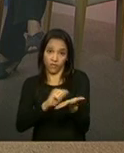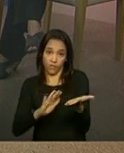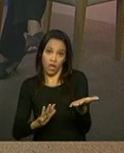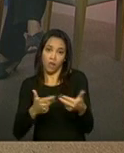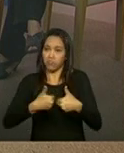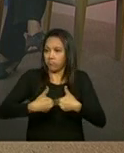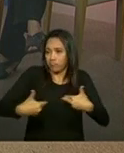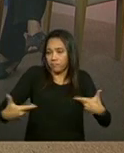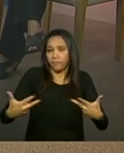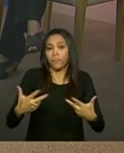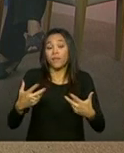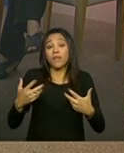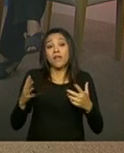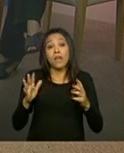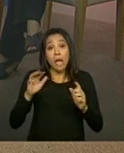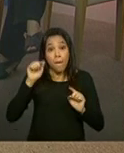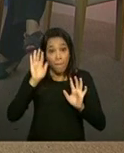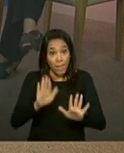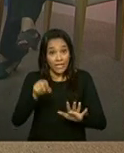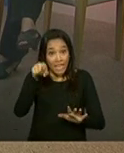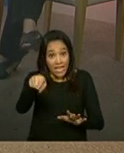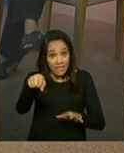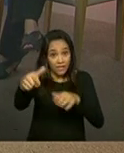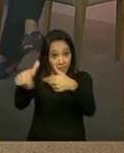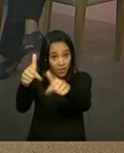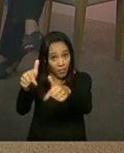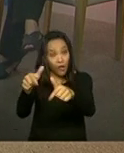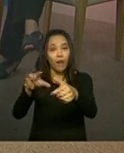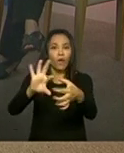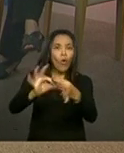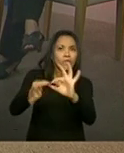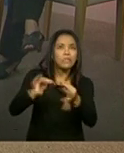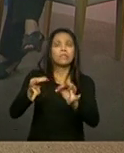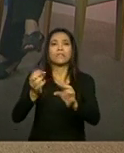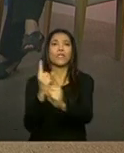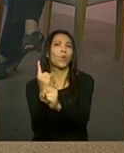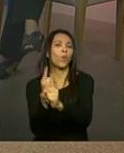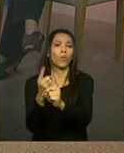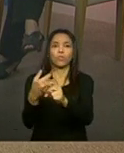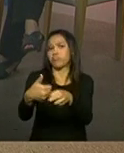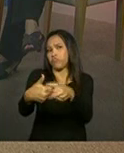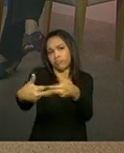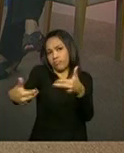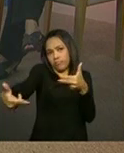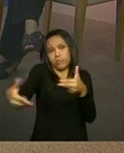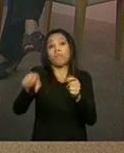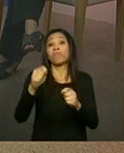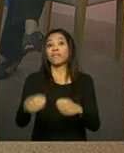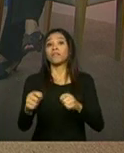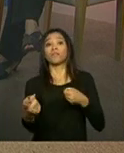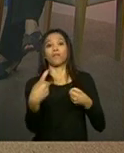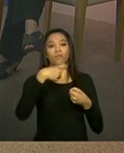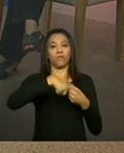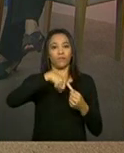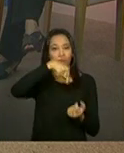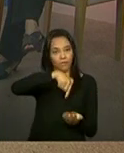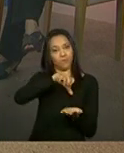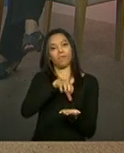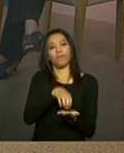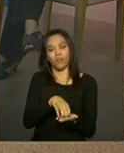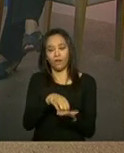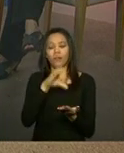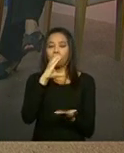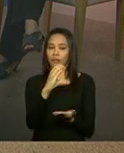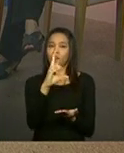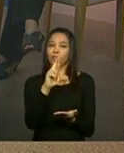esse serviço esteja referenciado ao CRAS, ainda que ele seja executado em uma entidade sem fim lucrativo ou em outro espaço público que